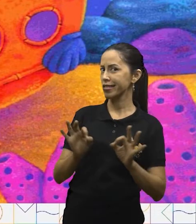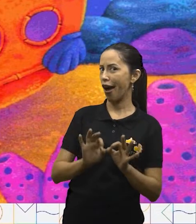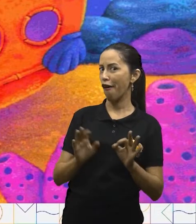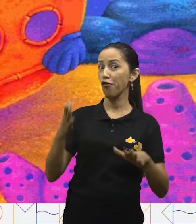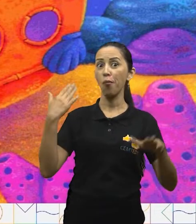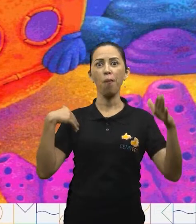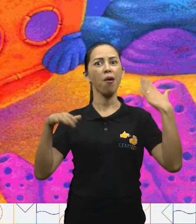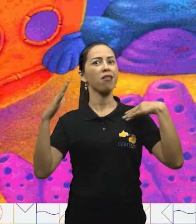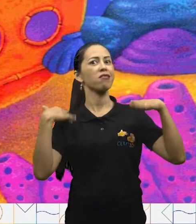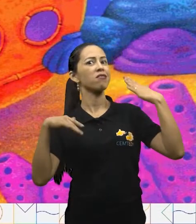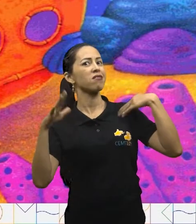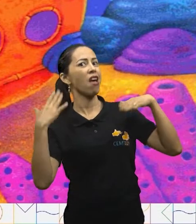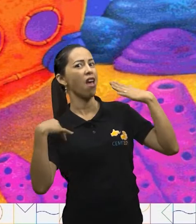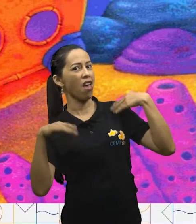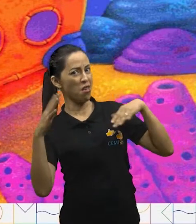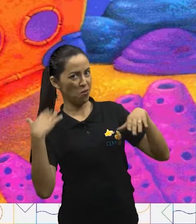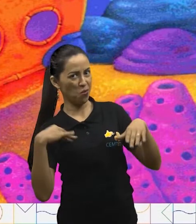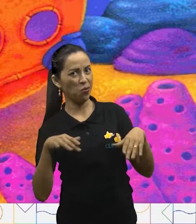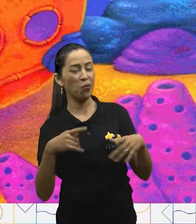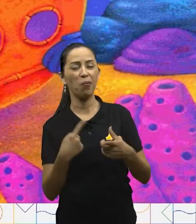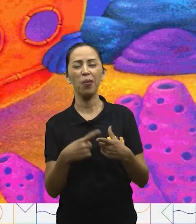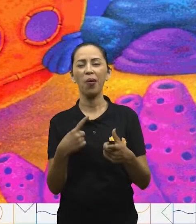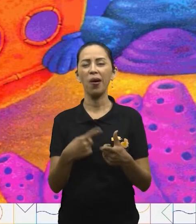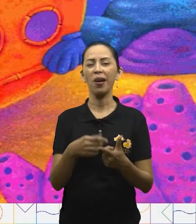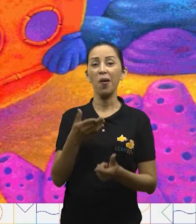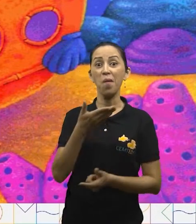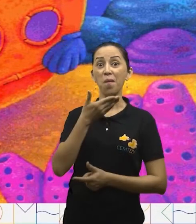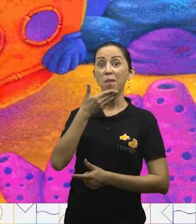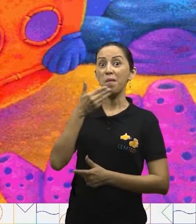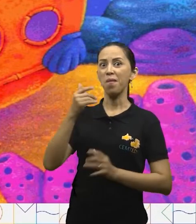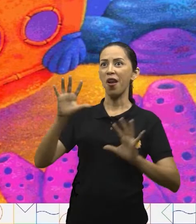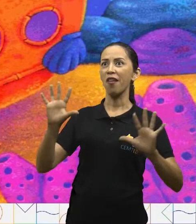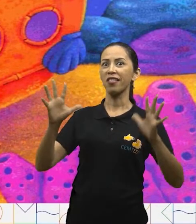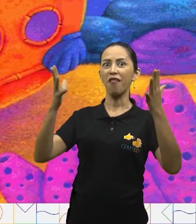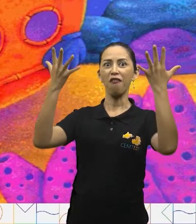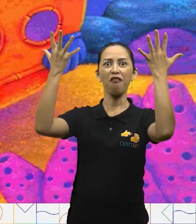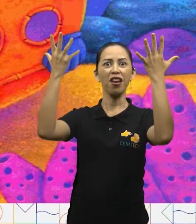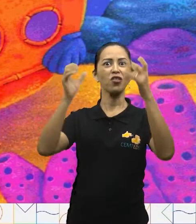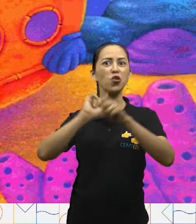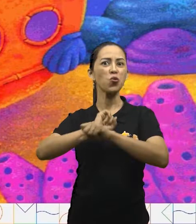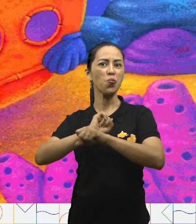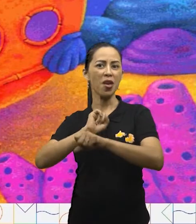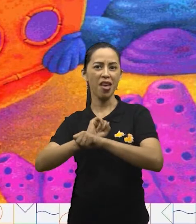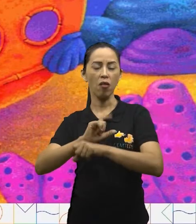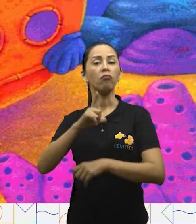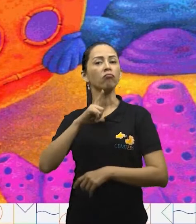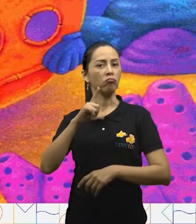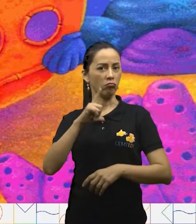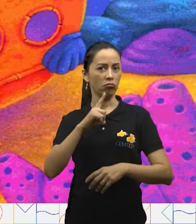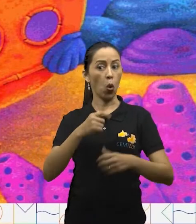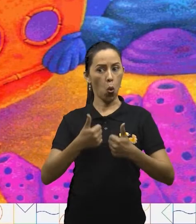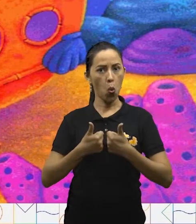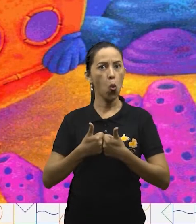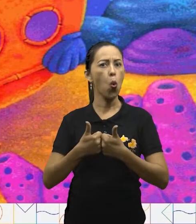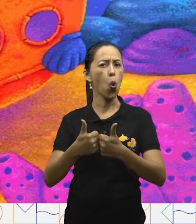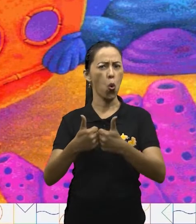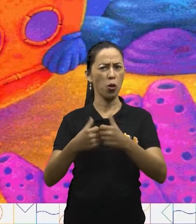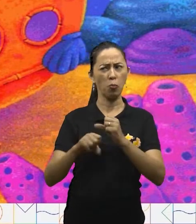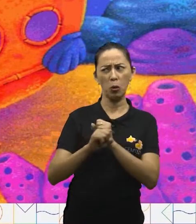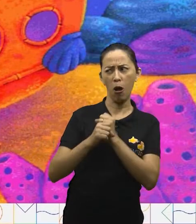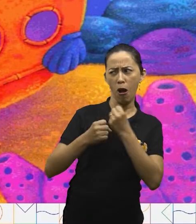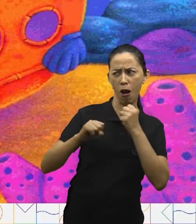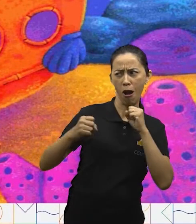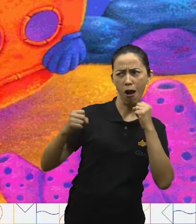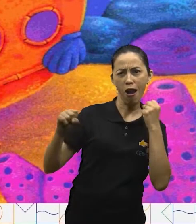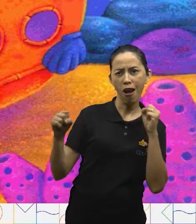melhor da festa é esperar por ela. Um grande ônibus foi contratado para levar